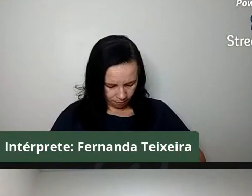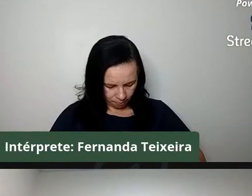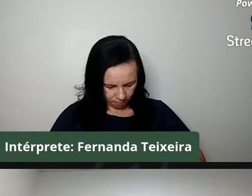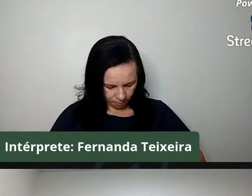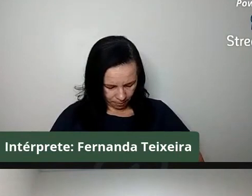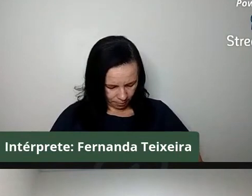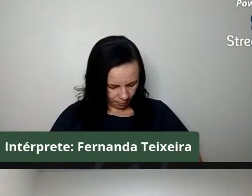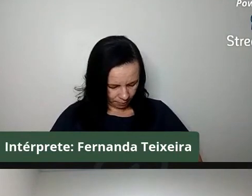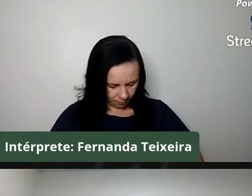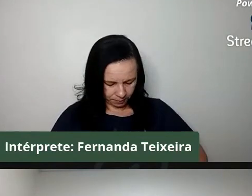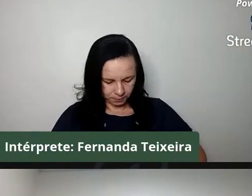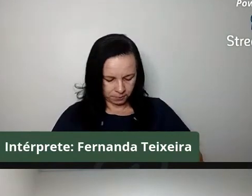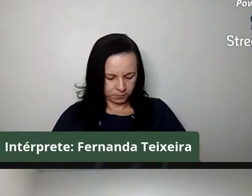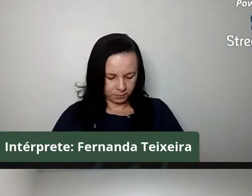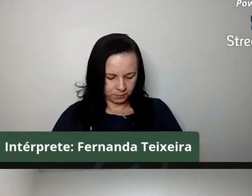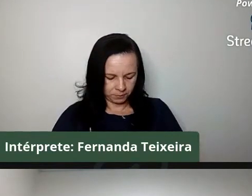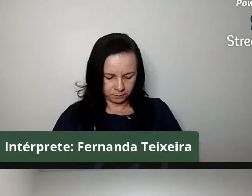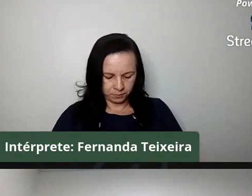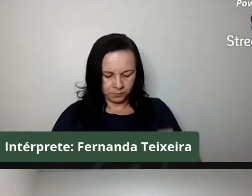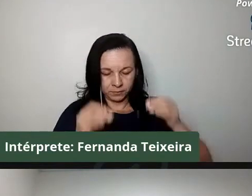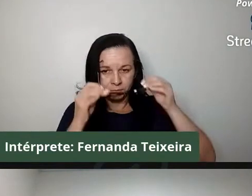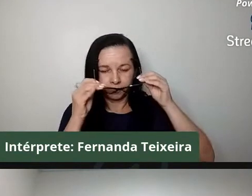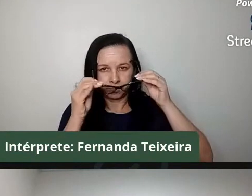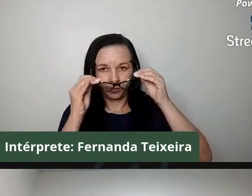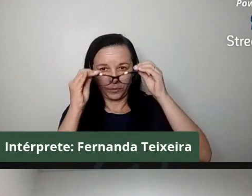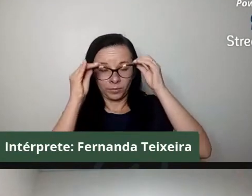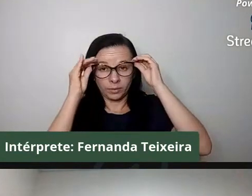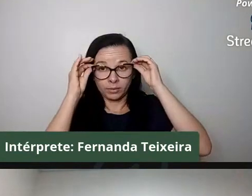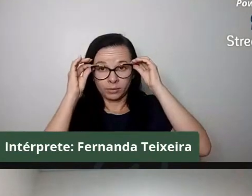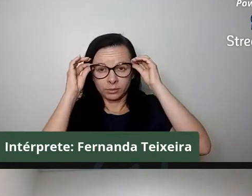clan. Ano.